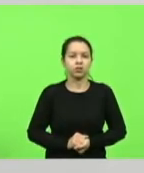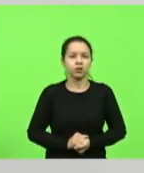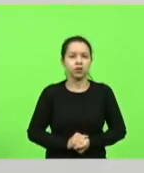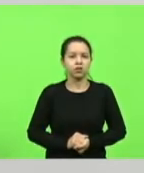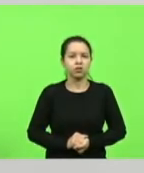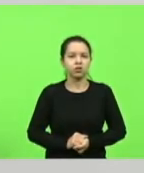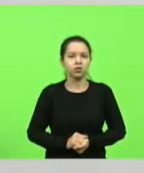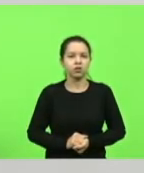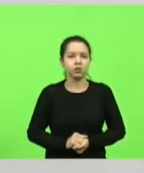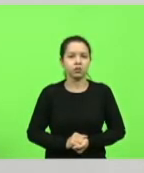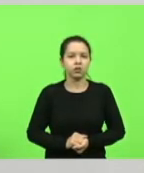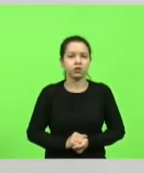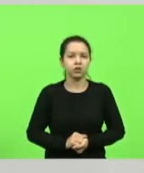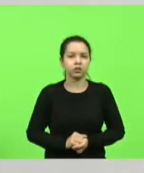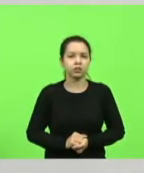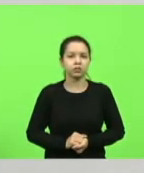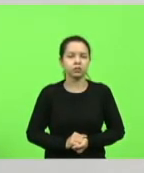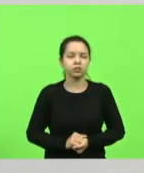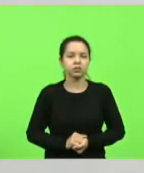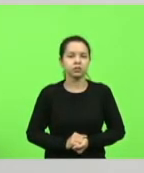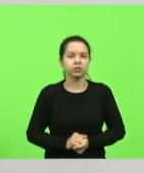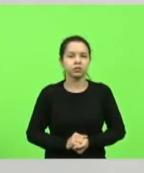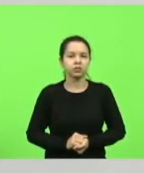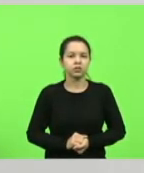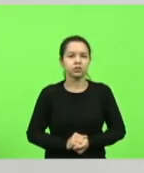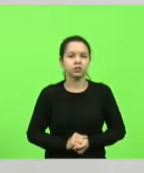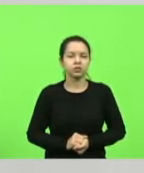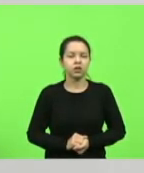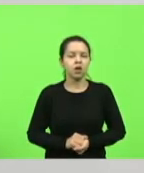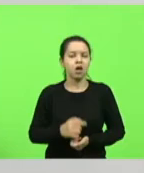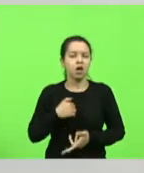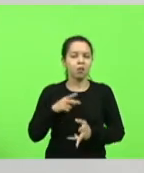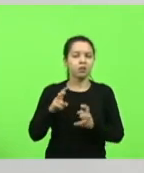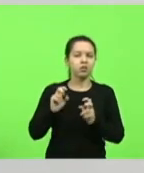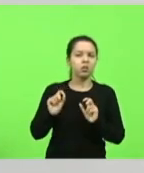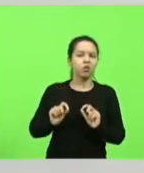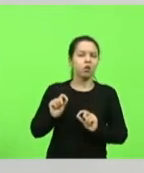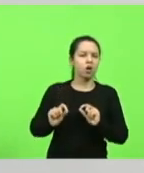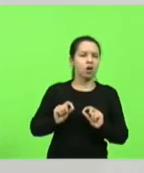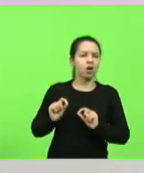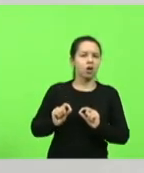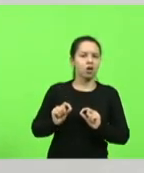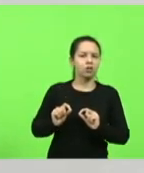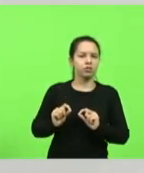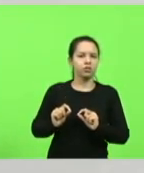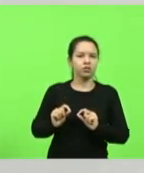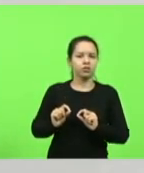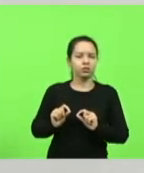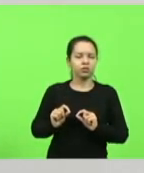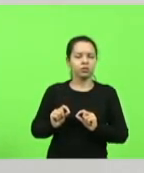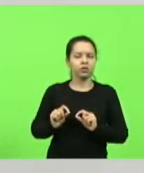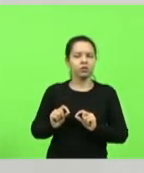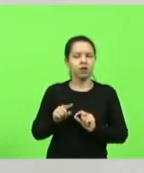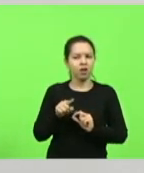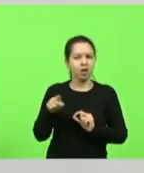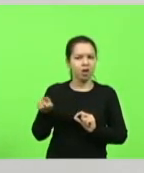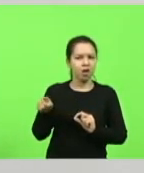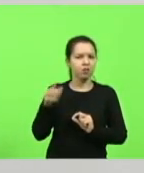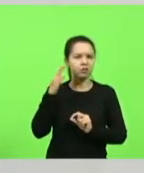a percepção que eu tenho é que todos entendem que todos são políticos